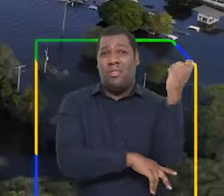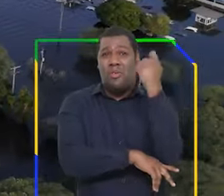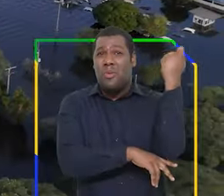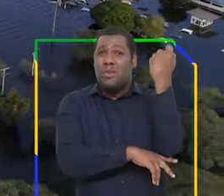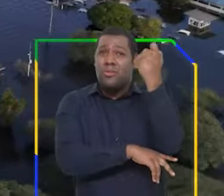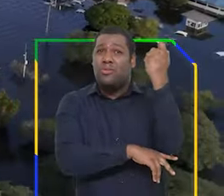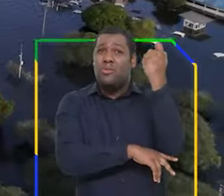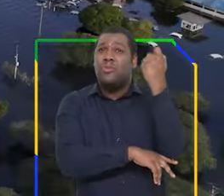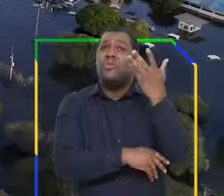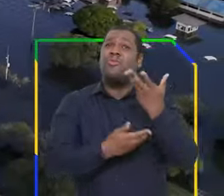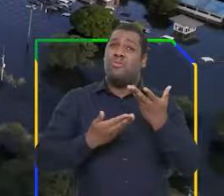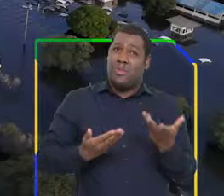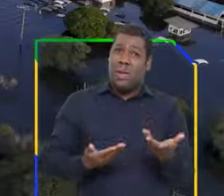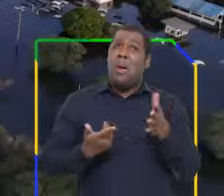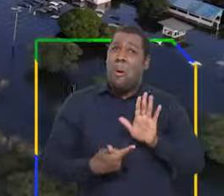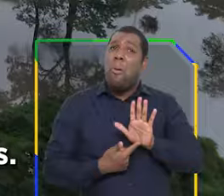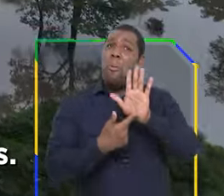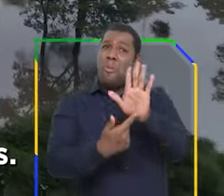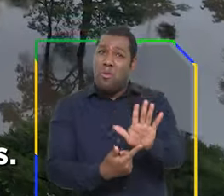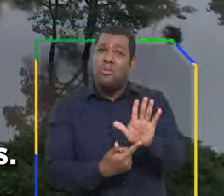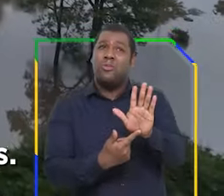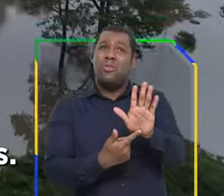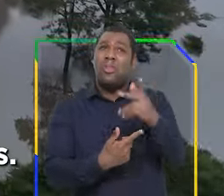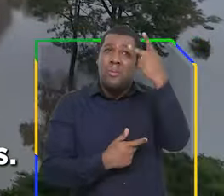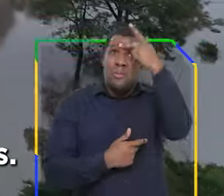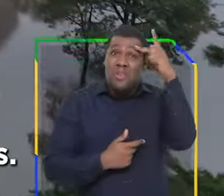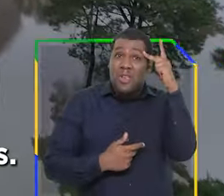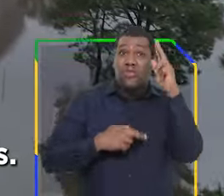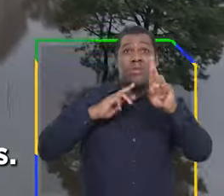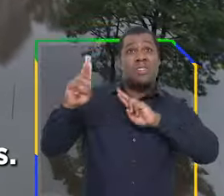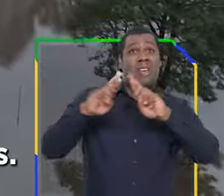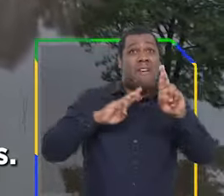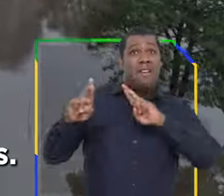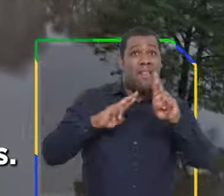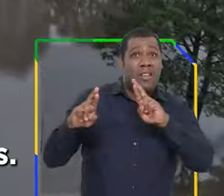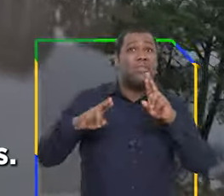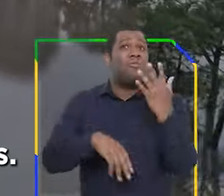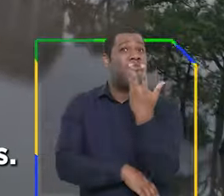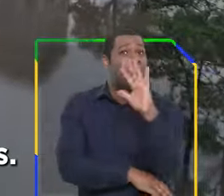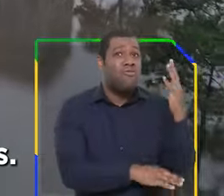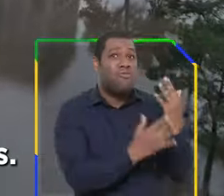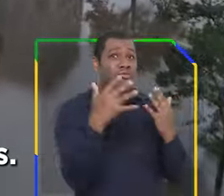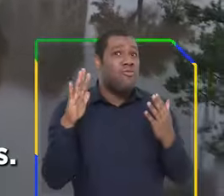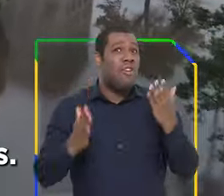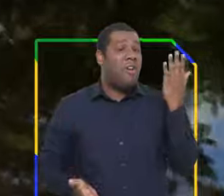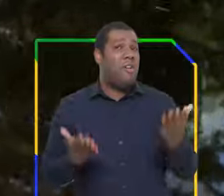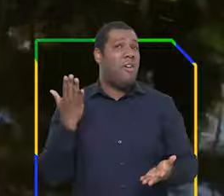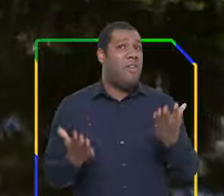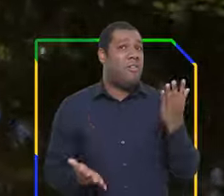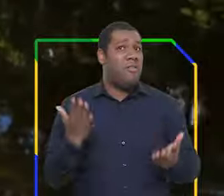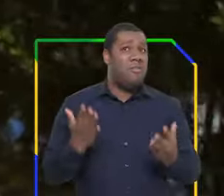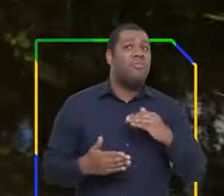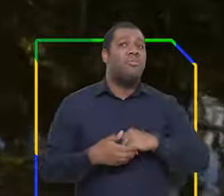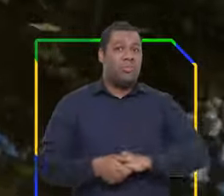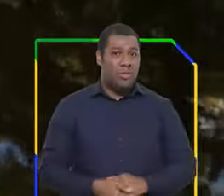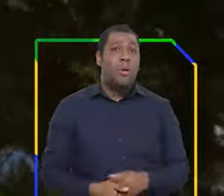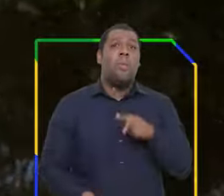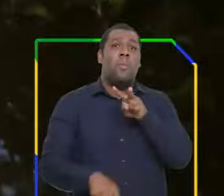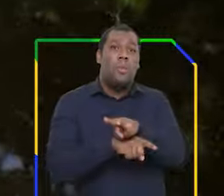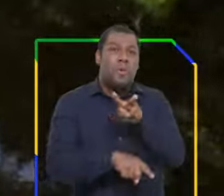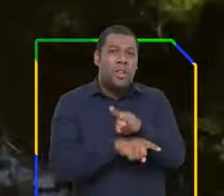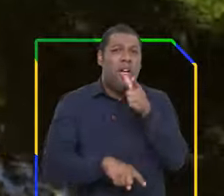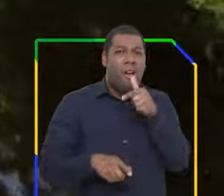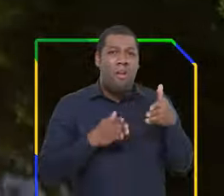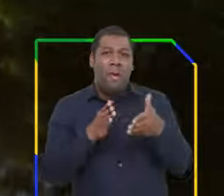ilustram bem a relação entre o equilíbrio ambiental e as nossas vidas. Quando protegemos